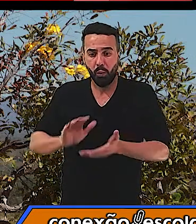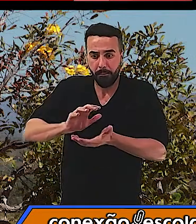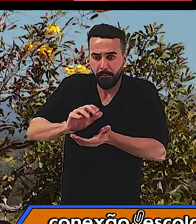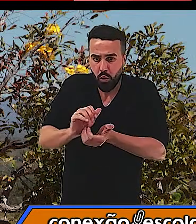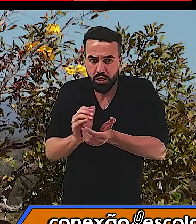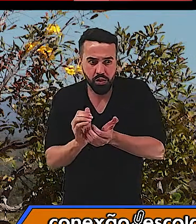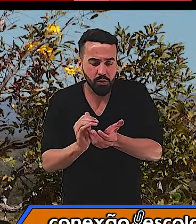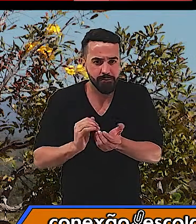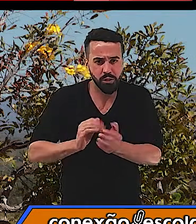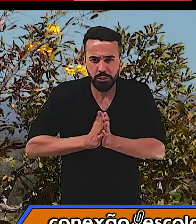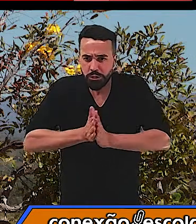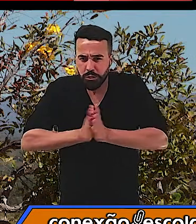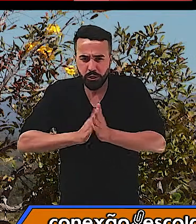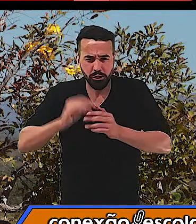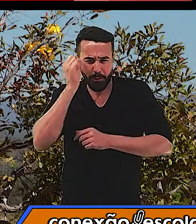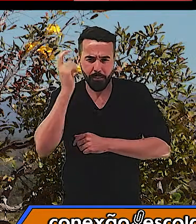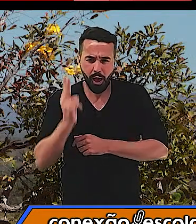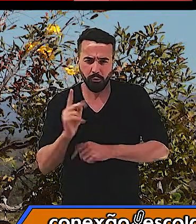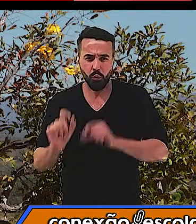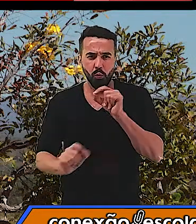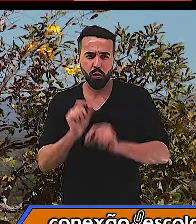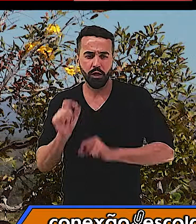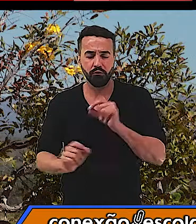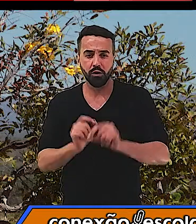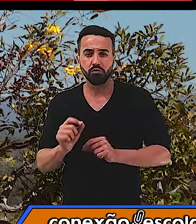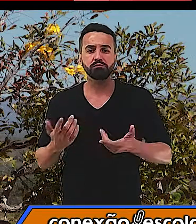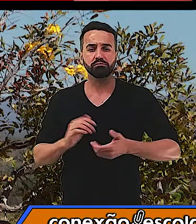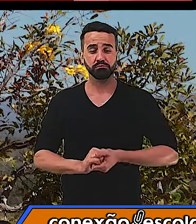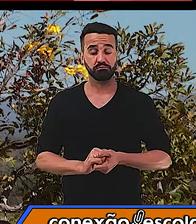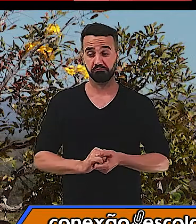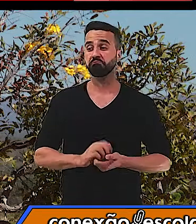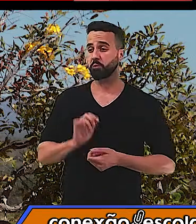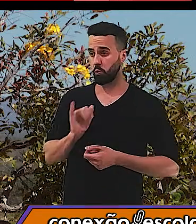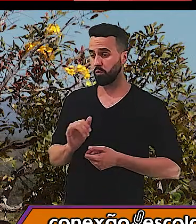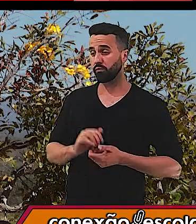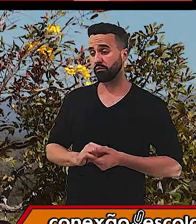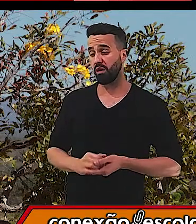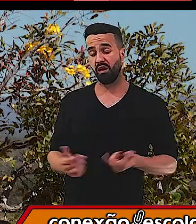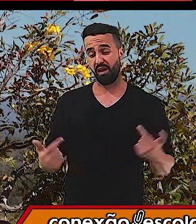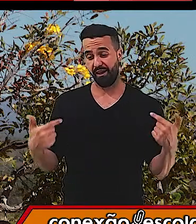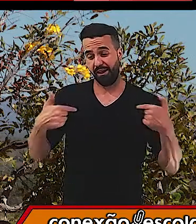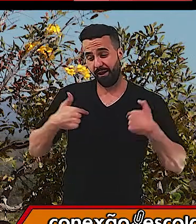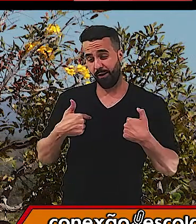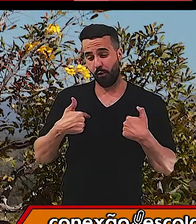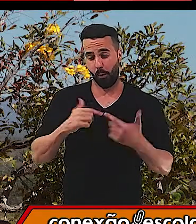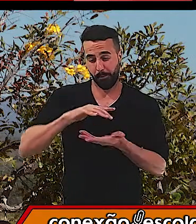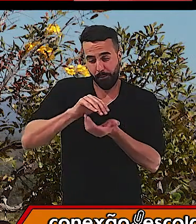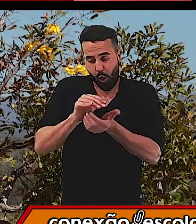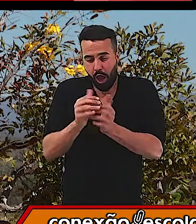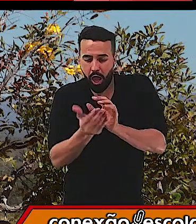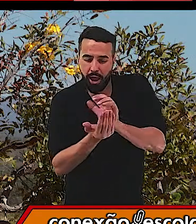muito esperto, simplesmente virou para a lebre e falou assim, Eu sou um bolinho